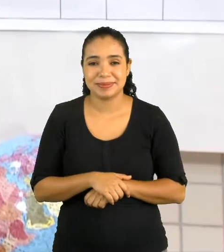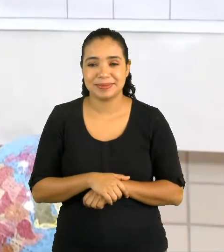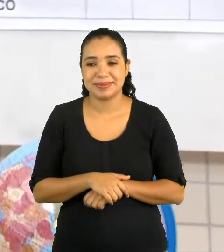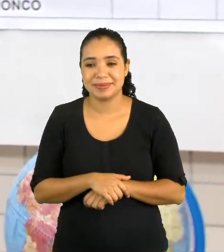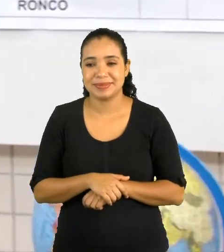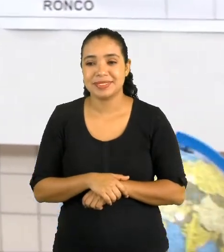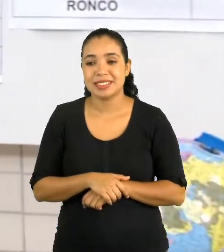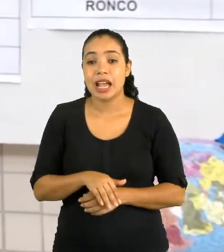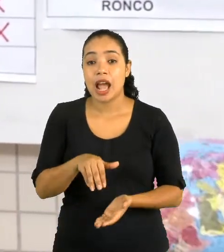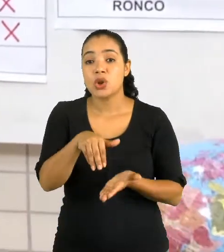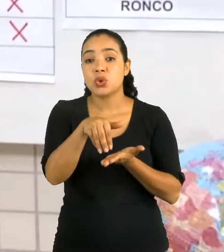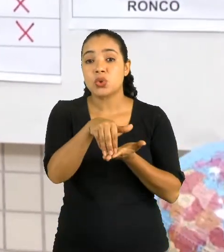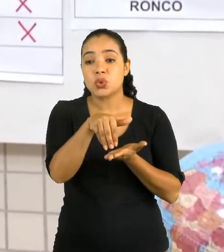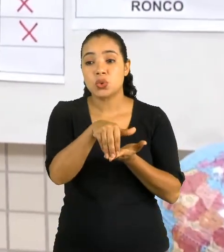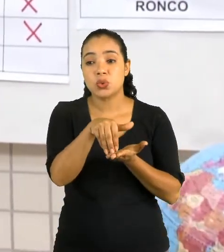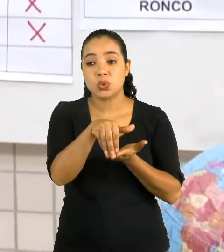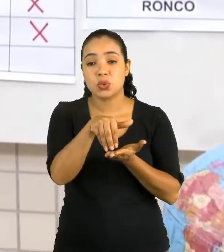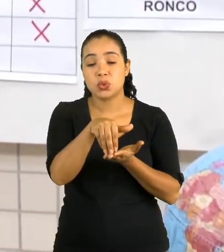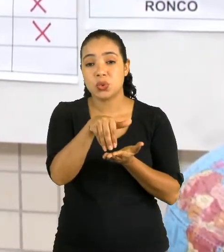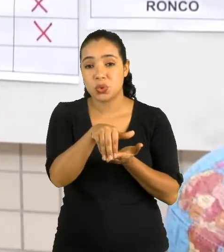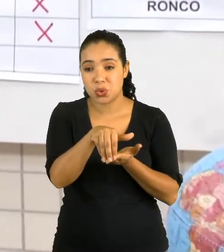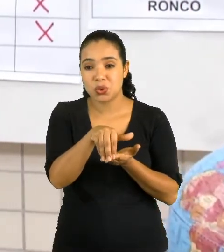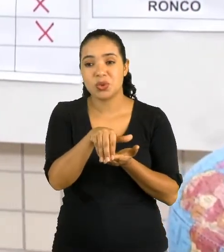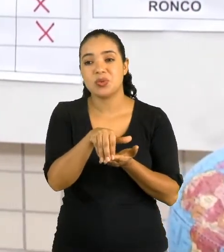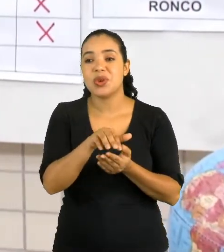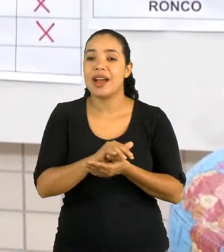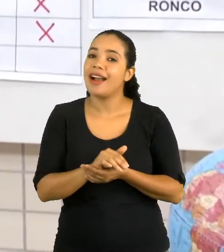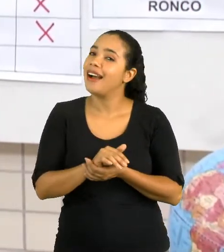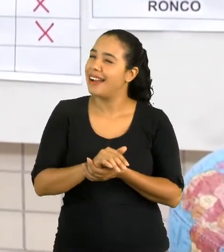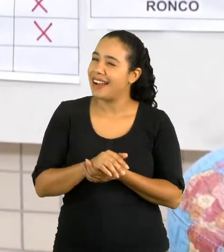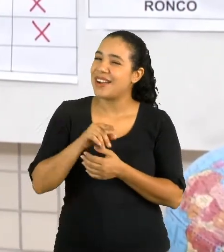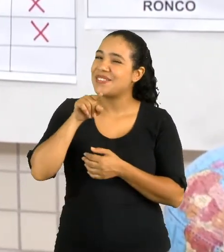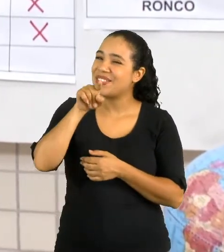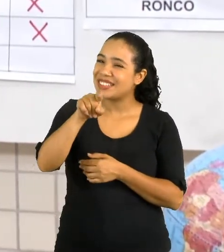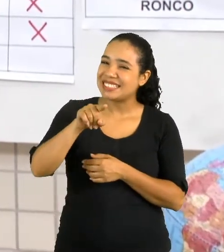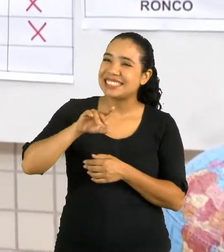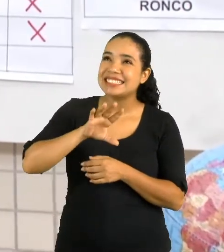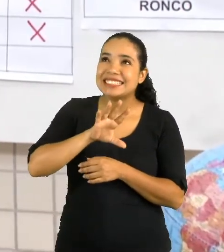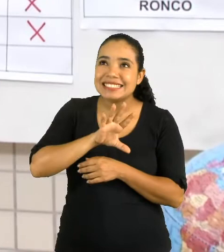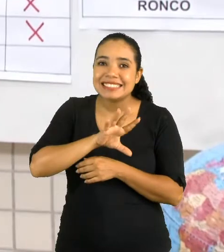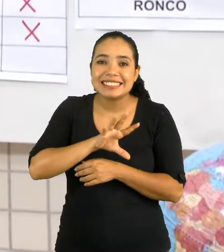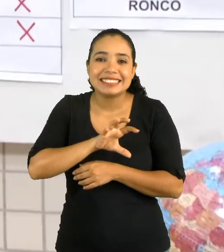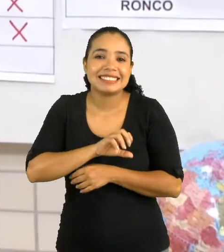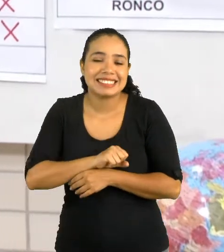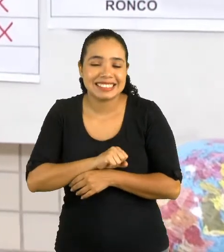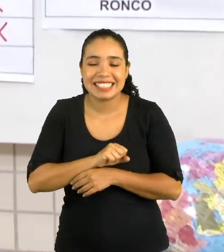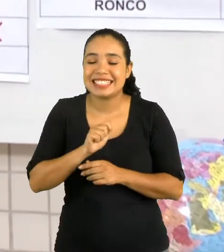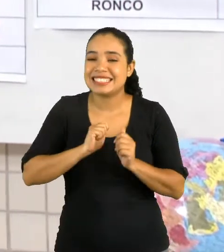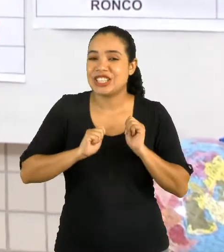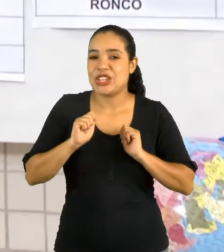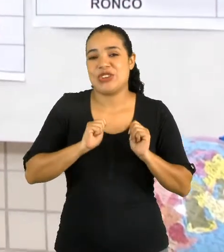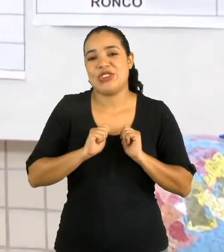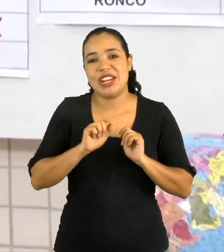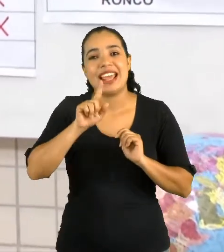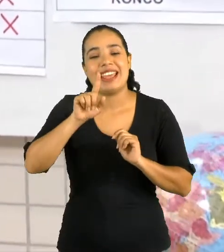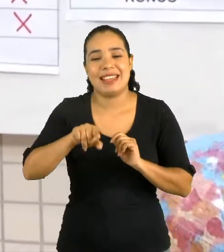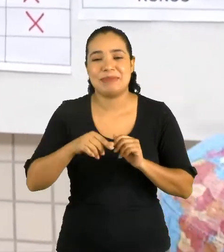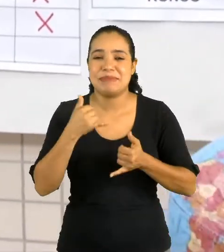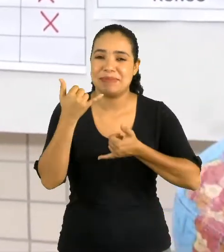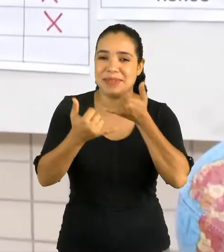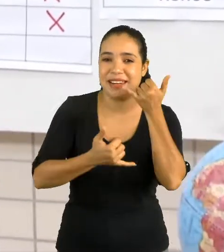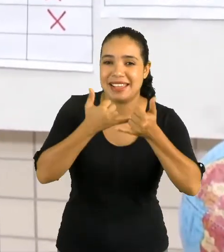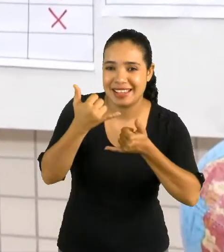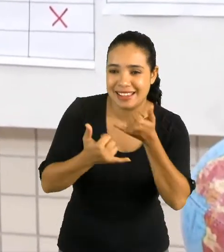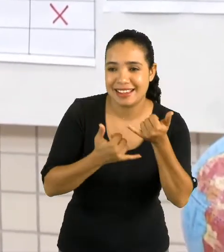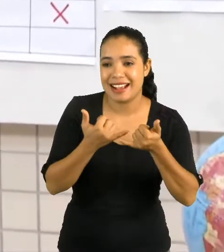E a última ação. Ah, essa aqui vocês adoram, não é mesmo? Brincar. Em que